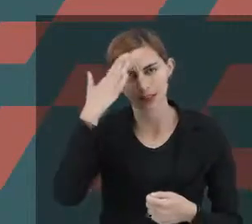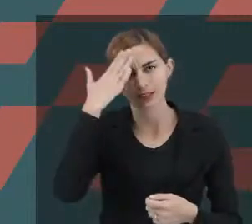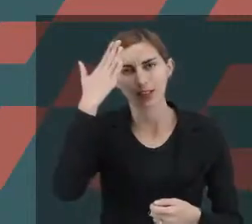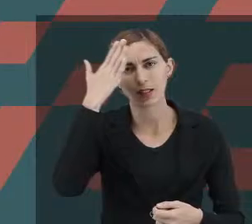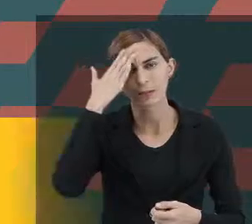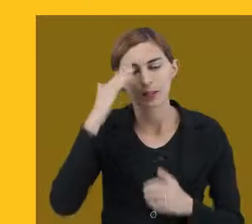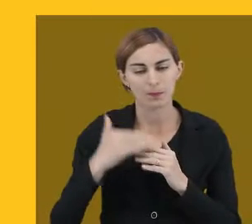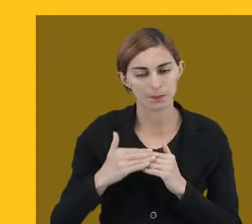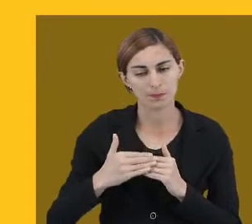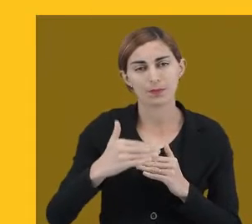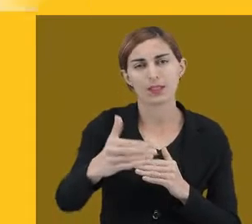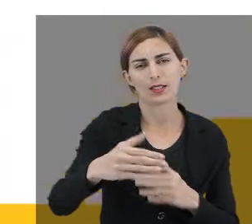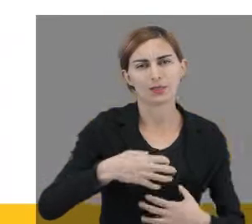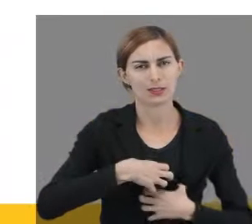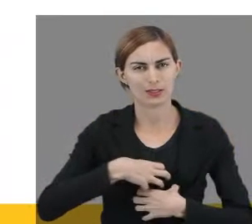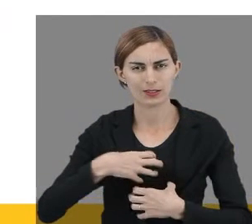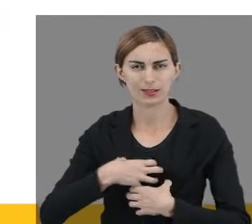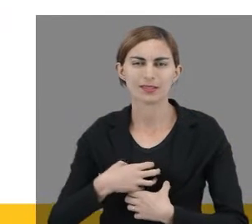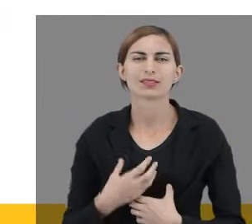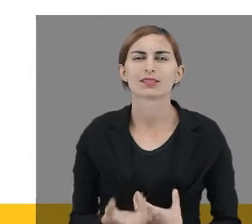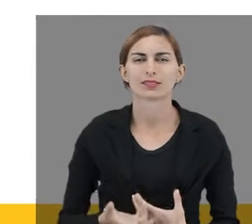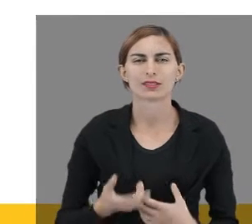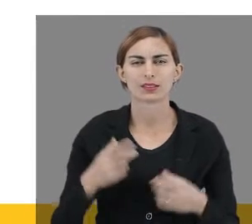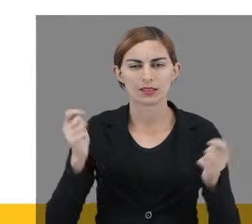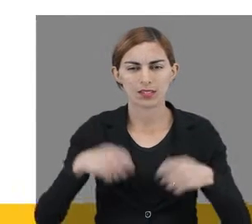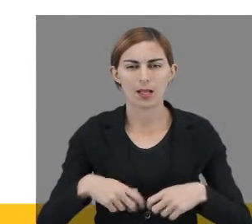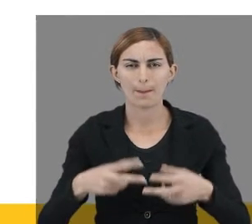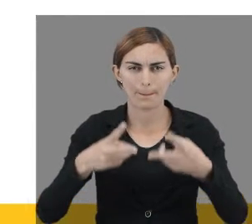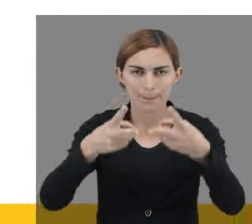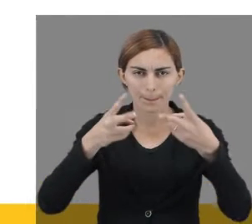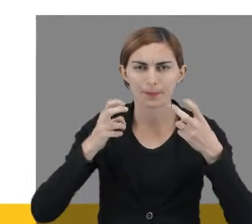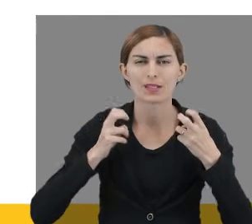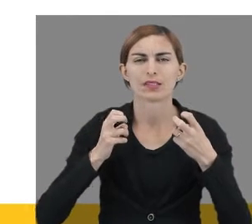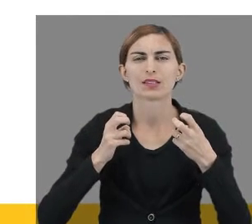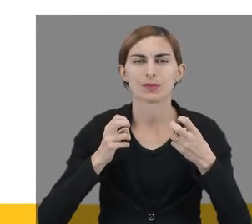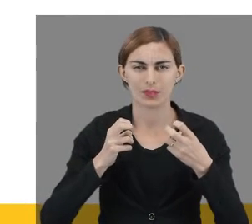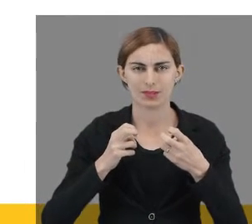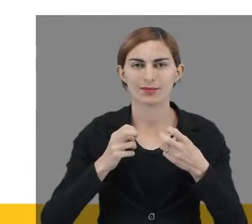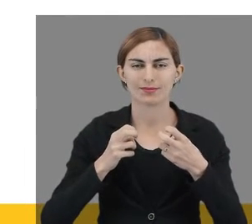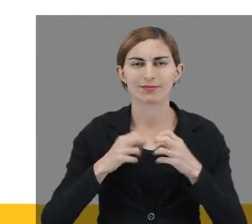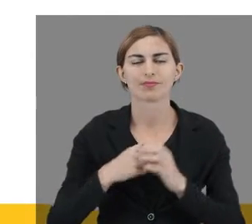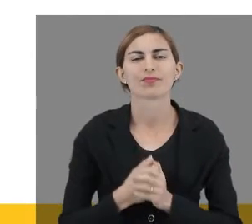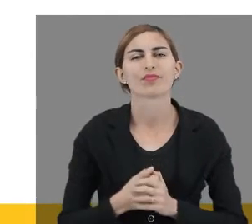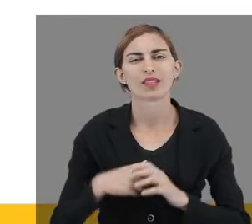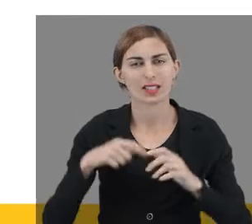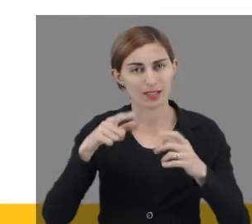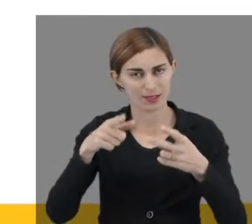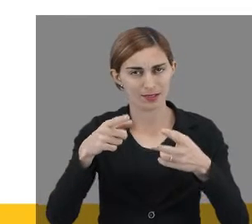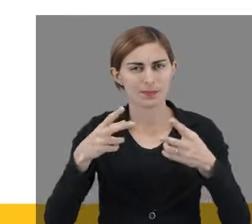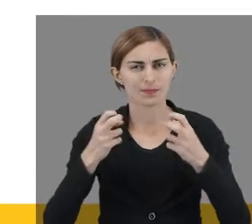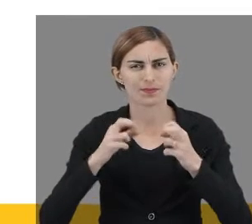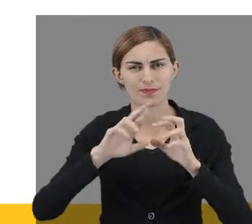de fato, saber que é a partir da sensorialidade que nós temos a percepção e as discriminações. E essas entradas